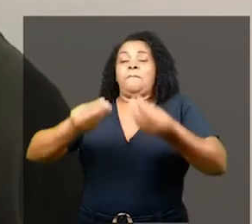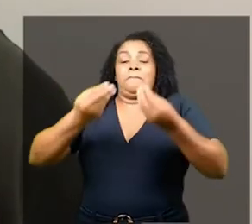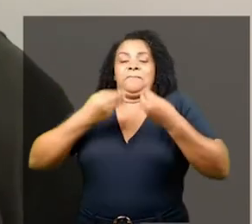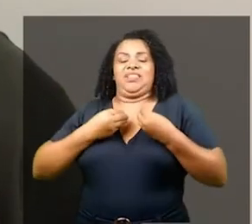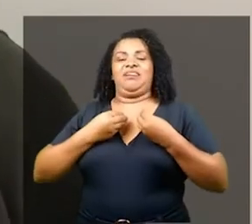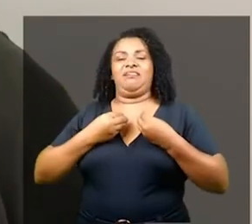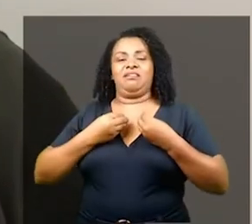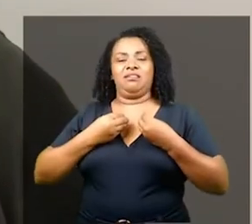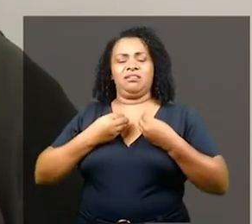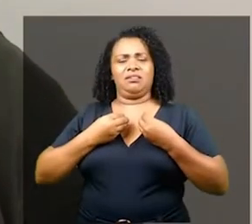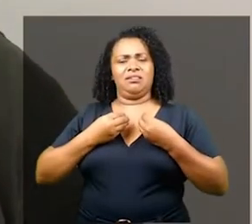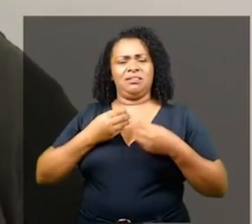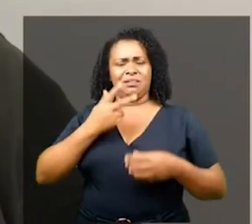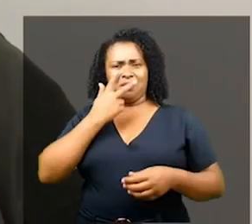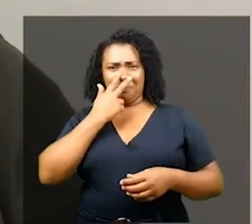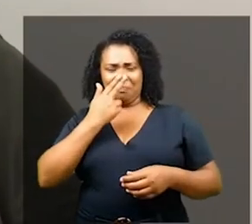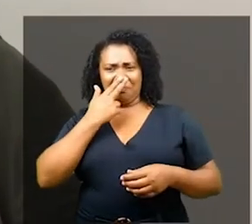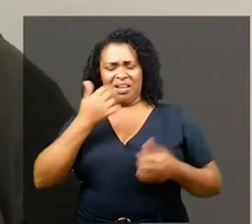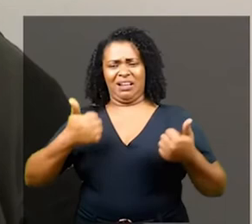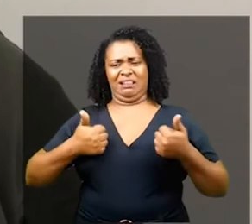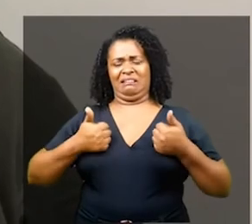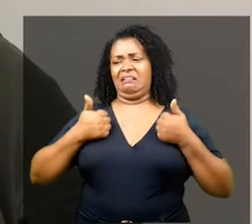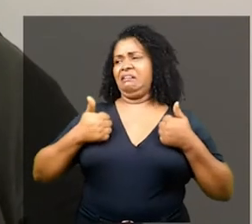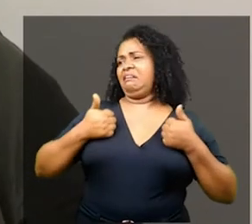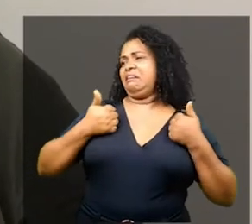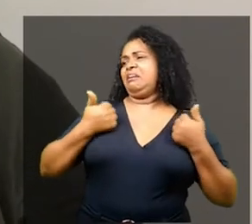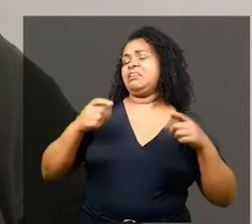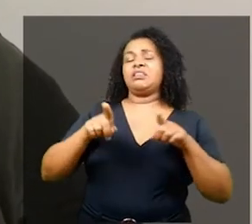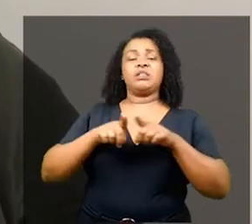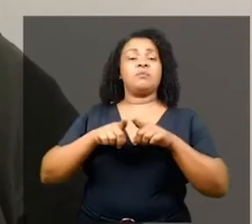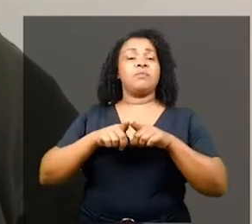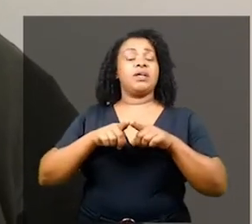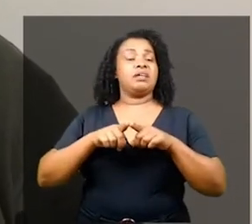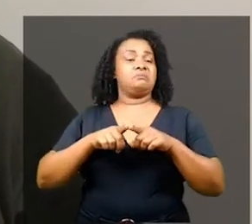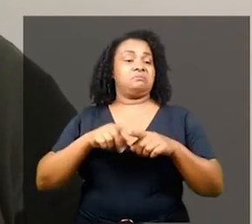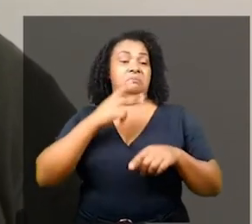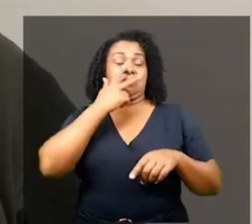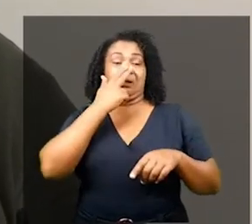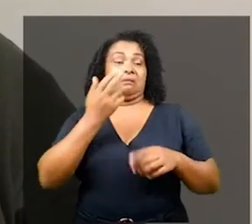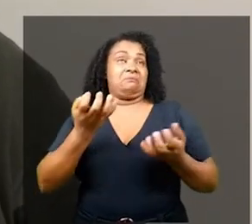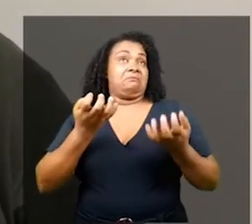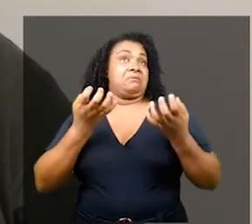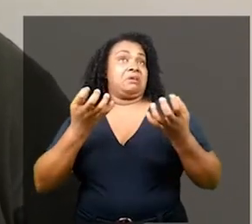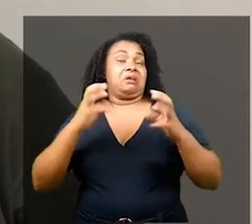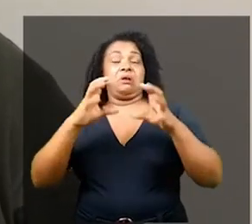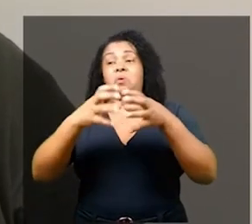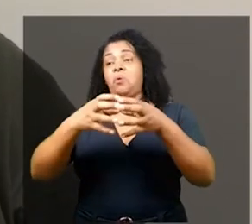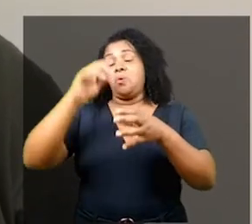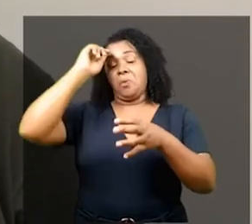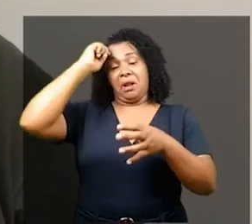É muita arrogância e pretensão achar que o povo preto deseja figurar em seus